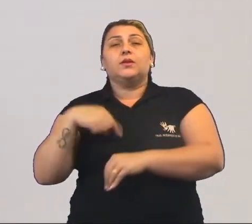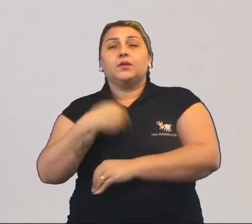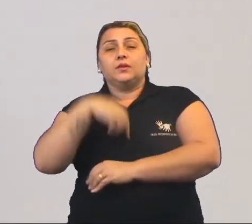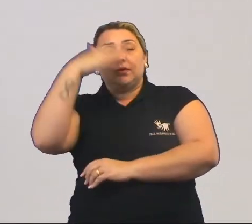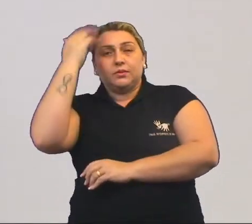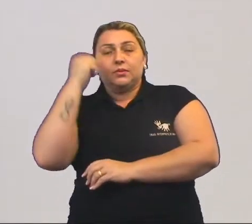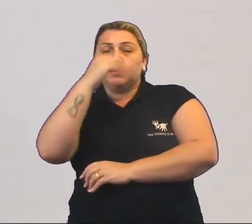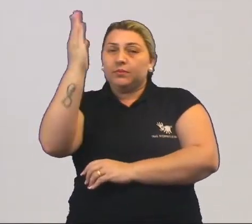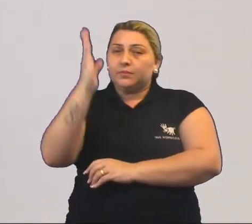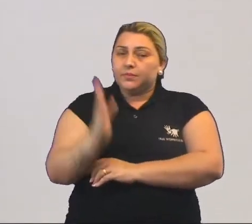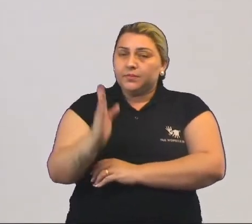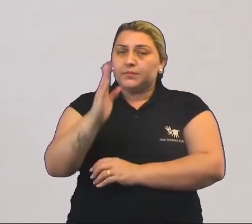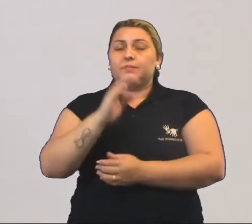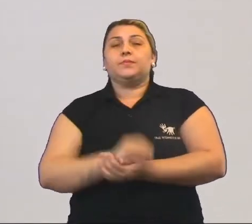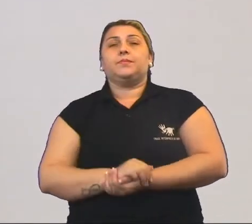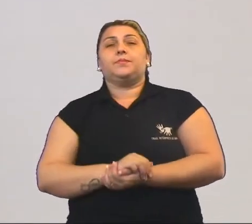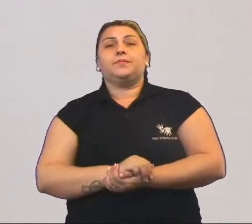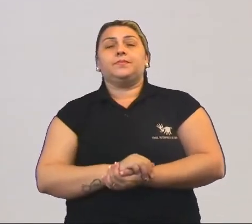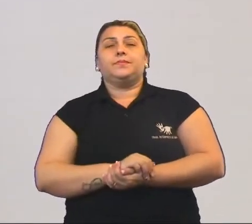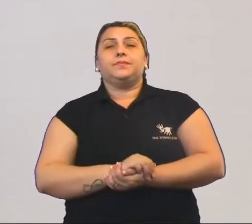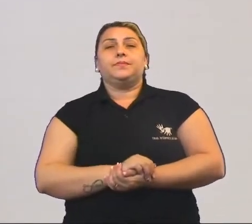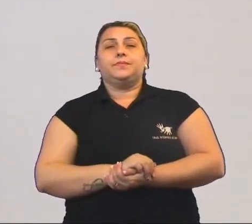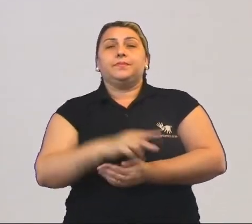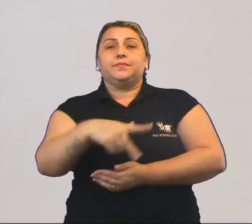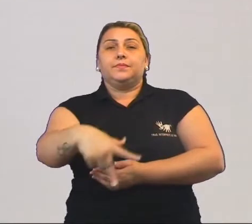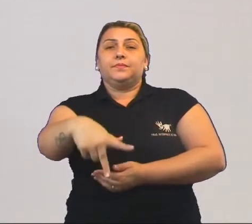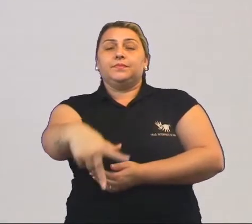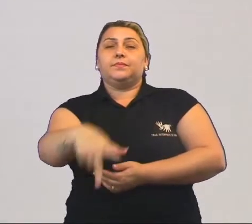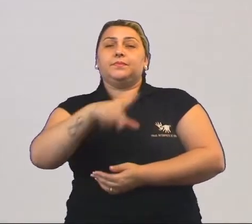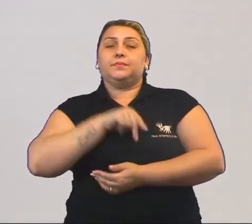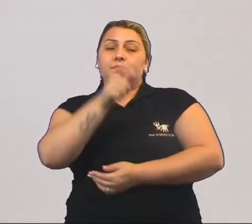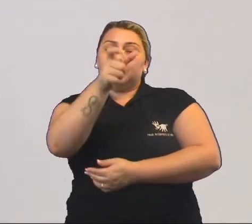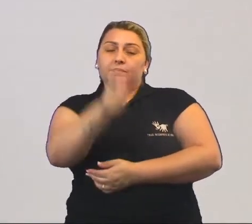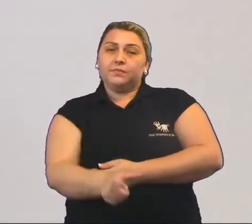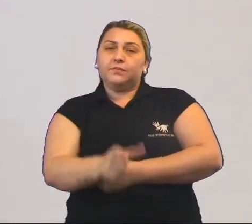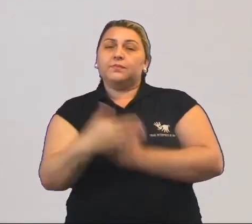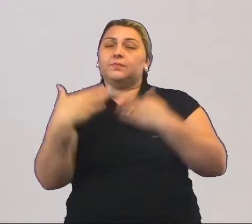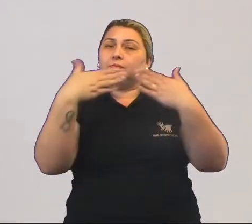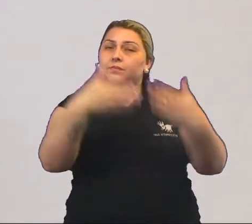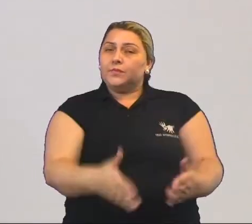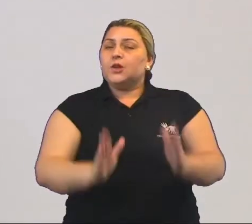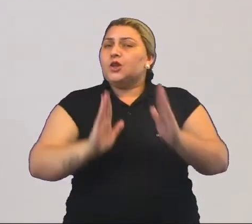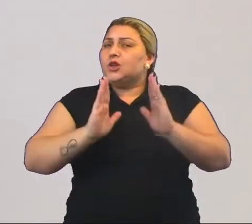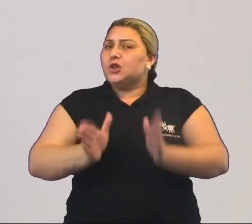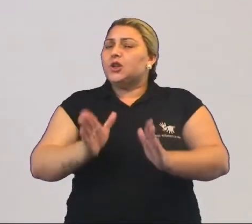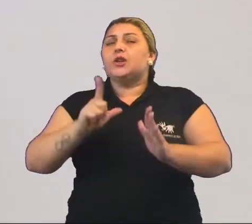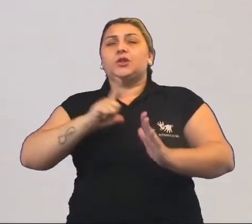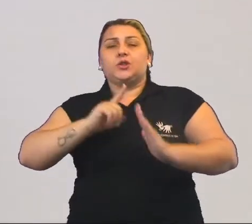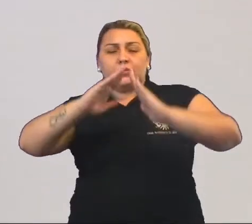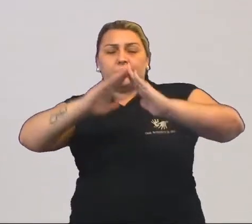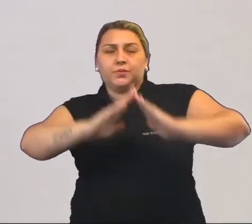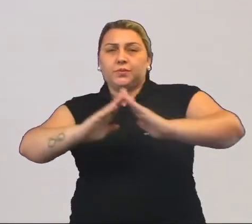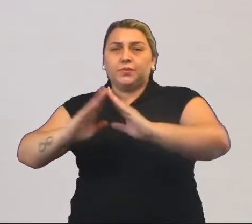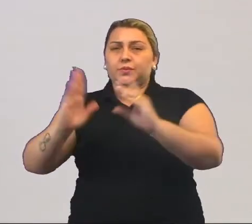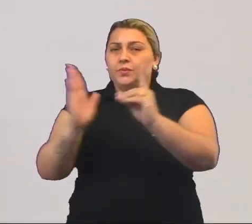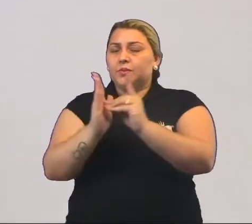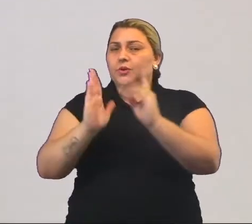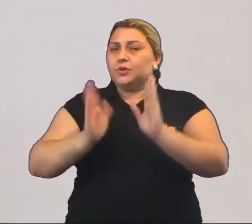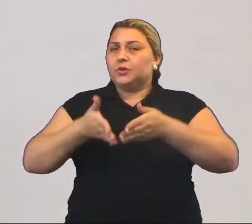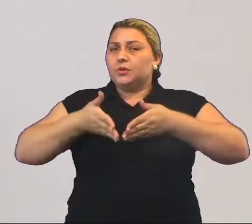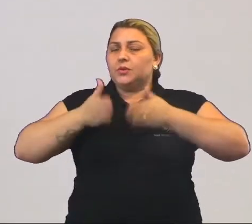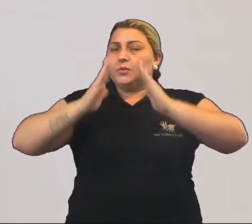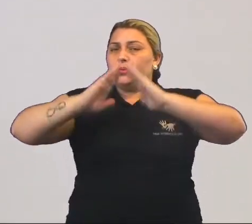o Brasil, quando os portugueses chegaram aqui, eles já tinham moradores, tinha população indígena que habitava aqui.